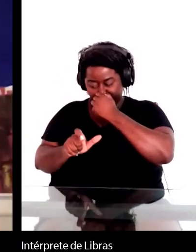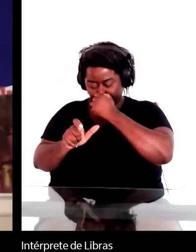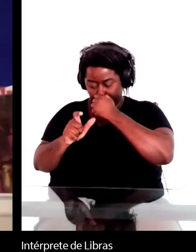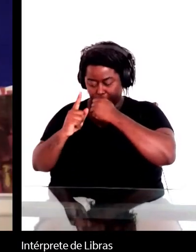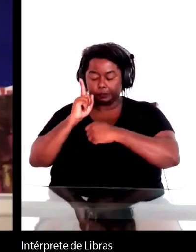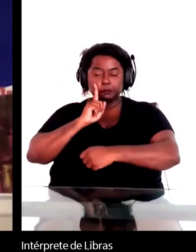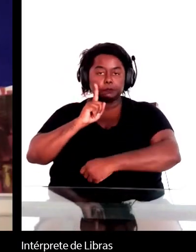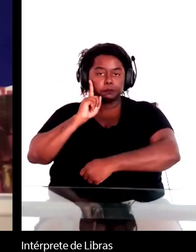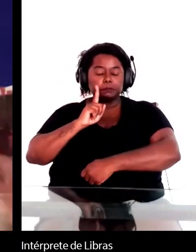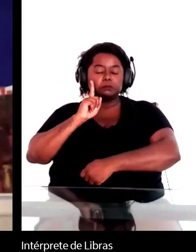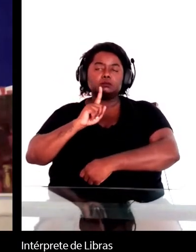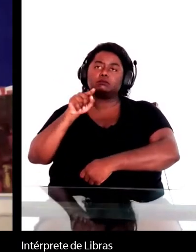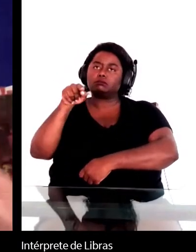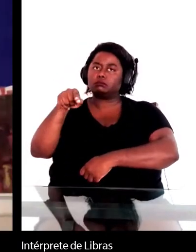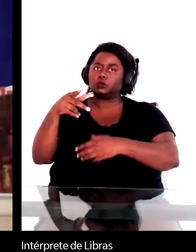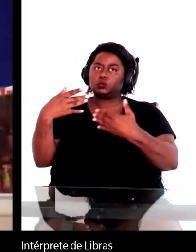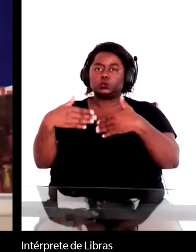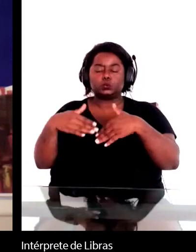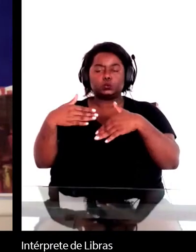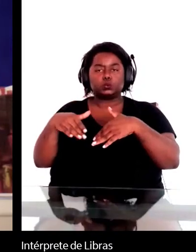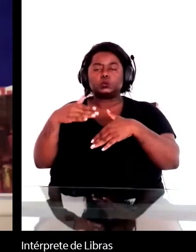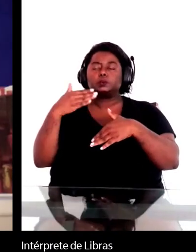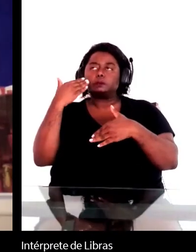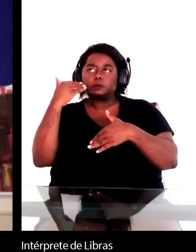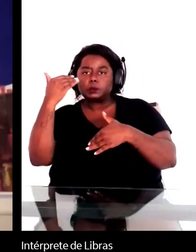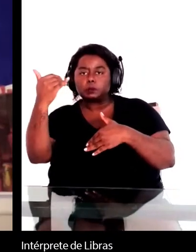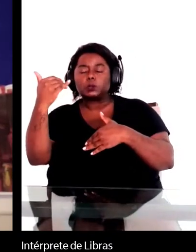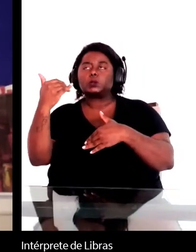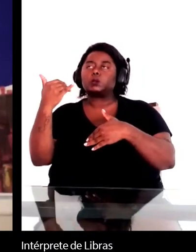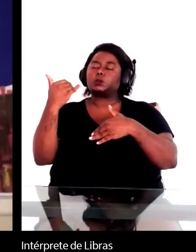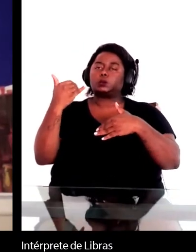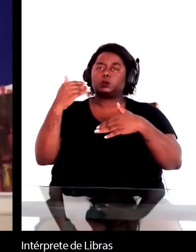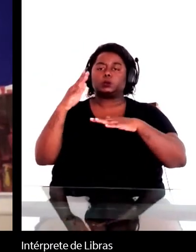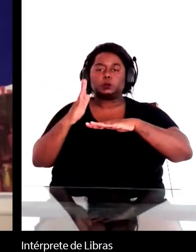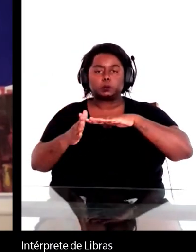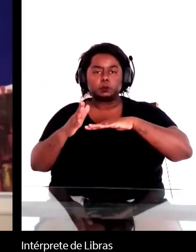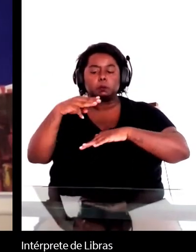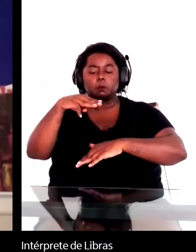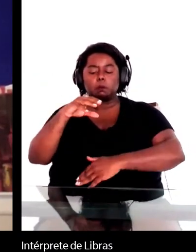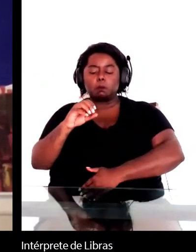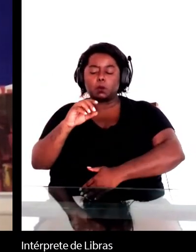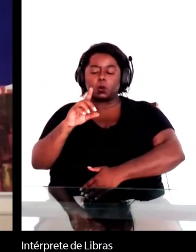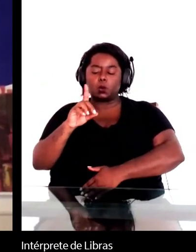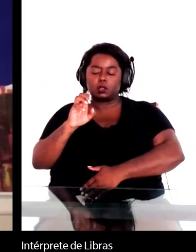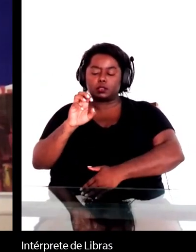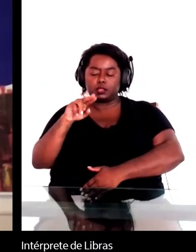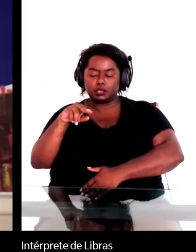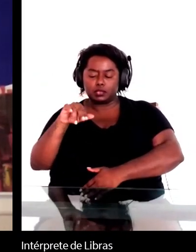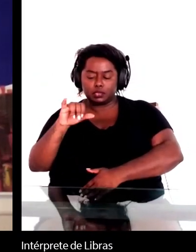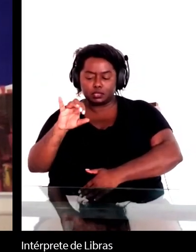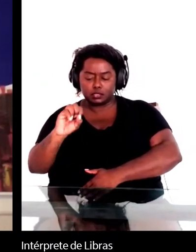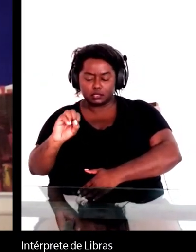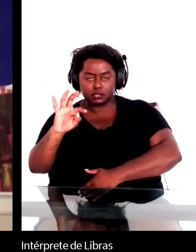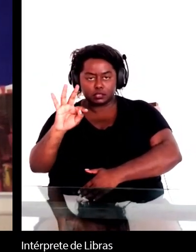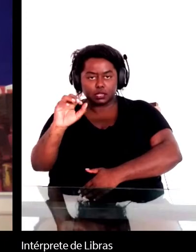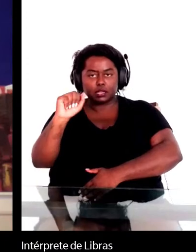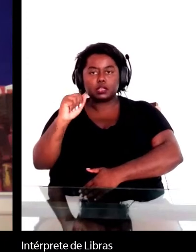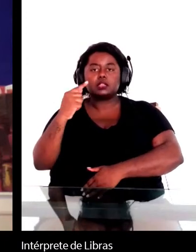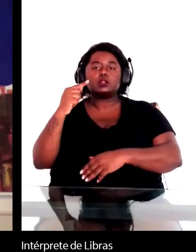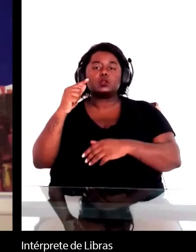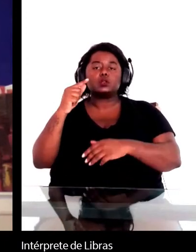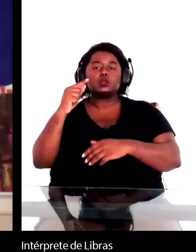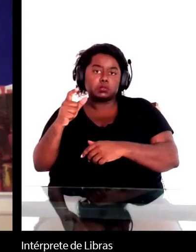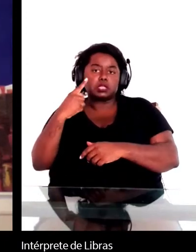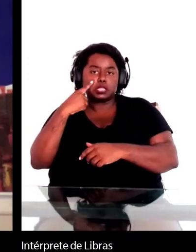modernistas presentes em Paris, viajante pela América Latina. Prefácio, muito pouco conhecido, mas um dos melhores e mais interessantes.